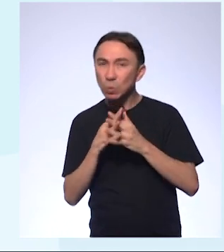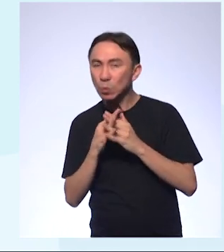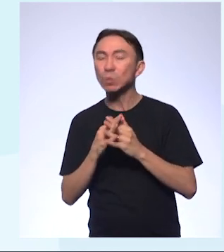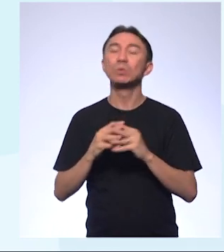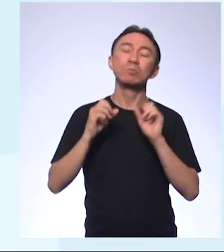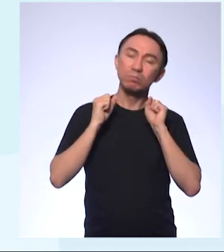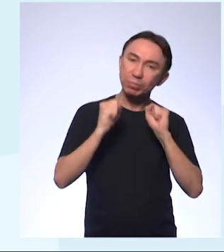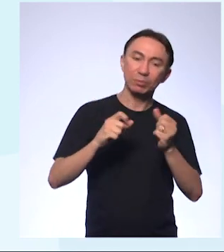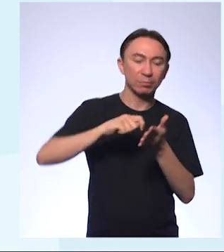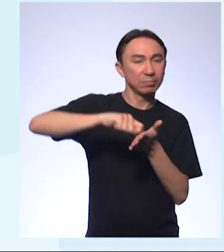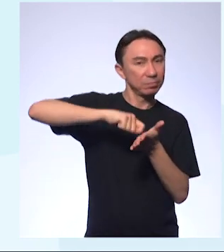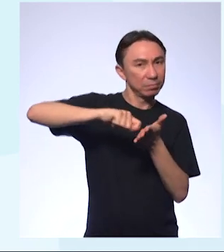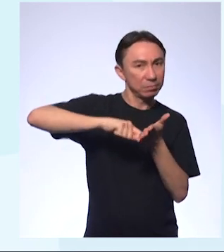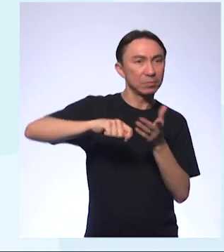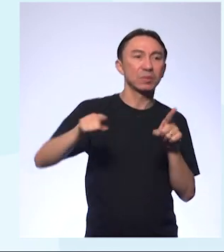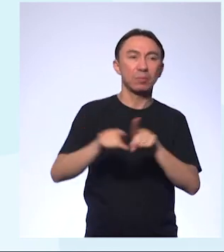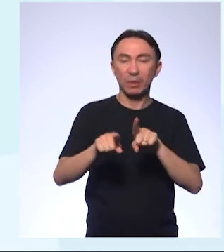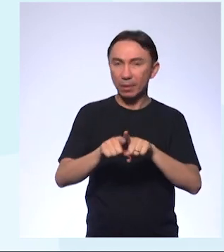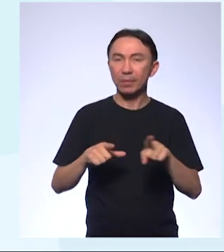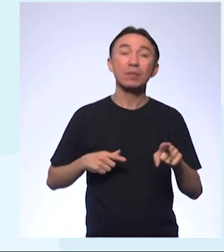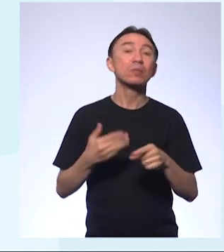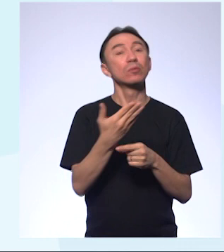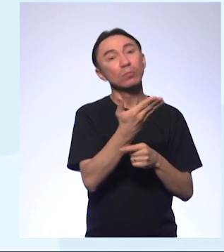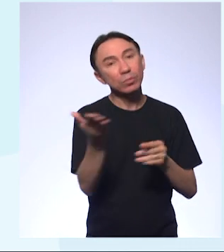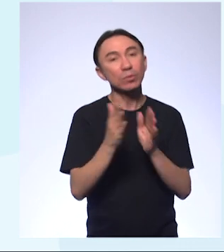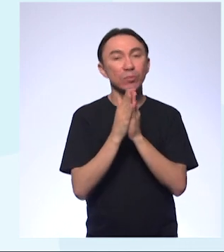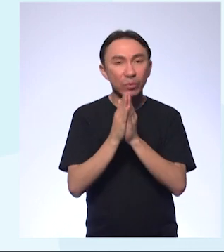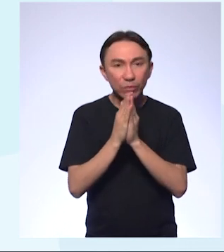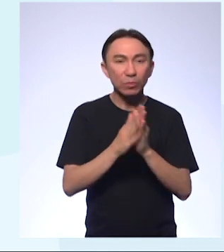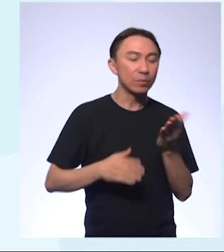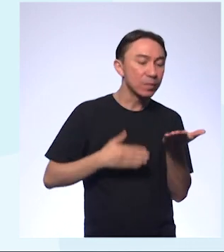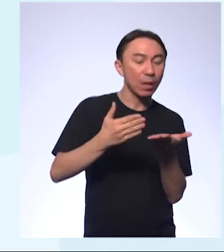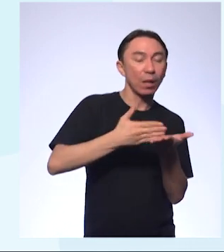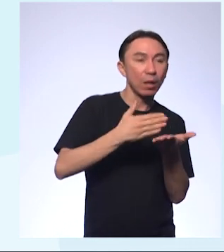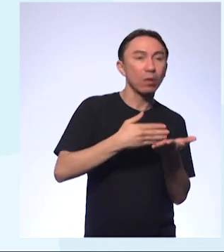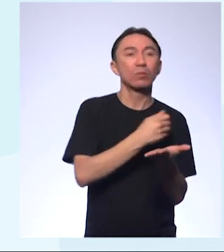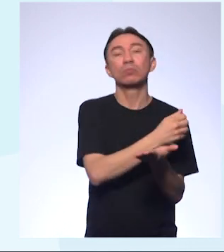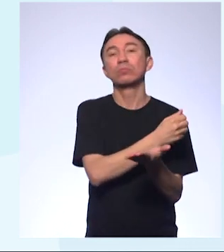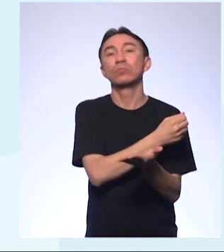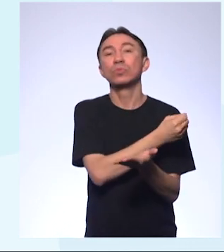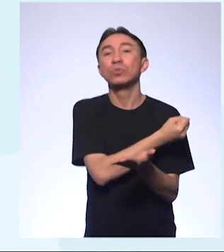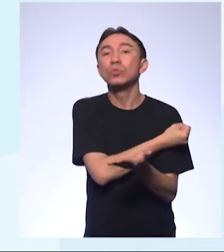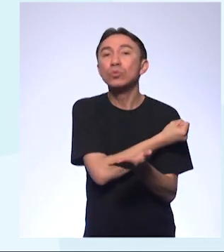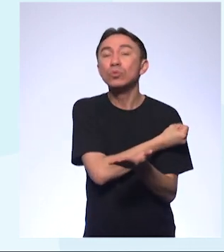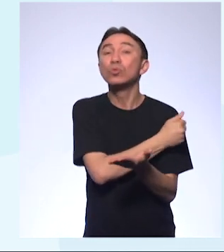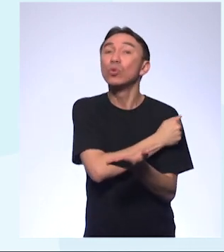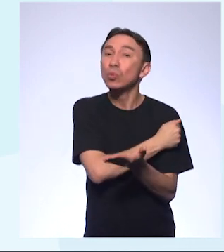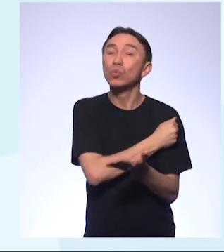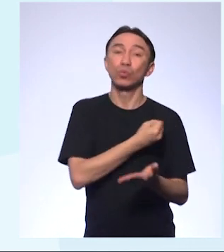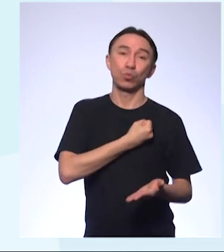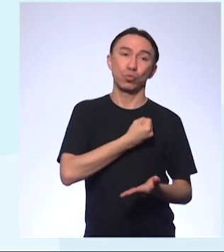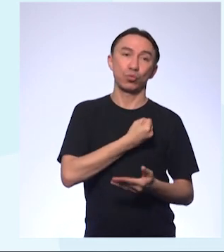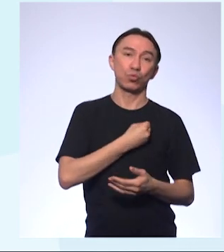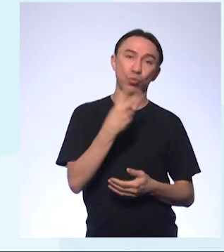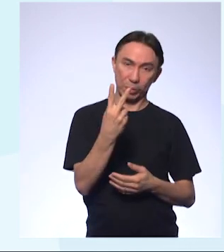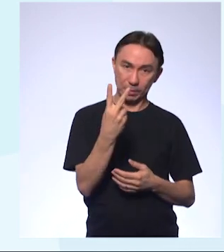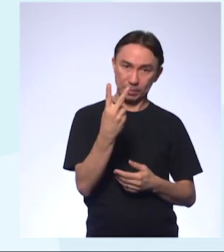dúvidas, ou ao final também. E tenham em mãos o caderno do aluno, volume 2. Pode passar.